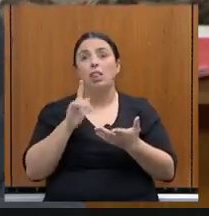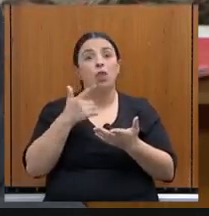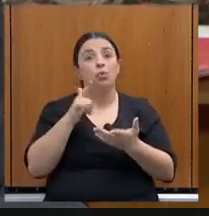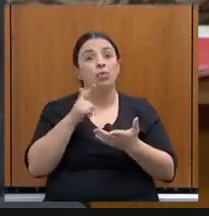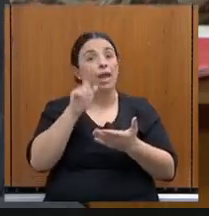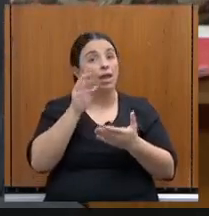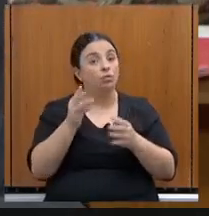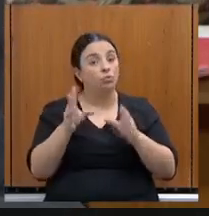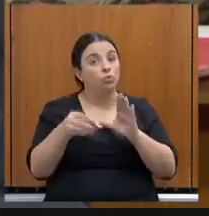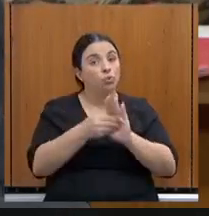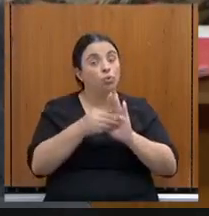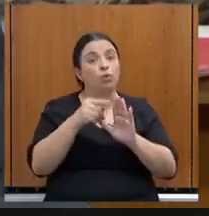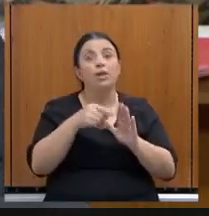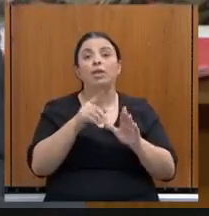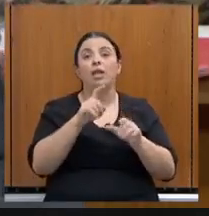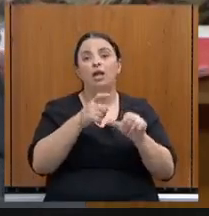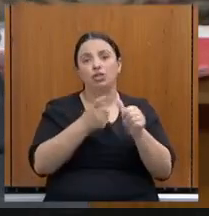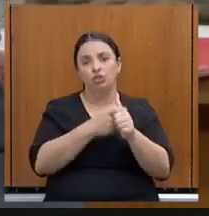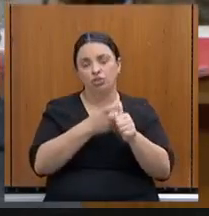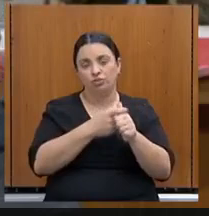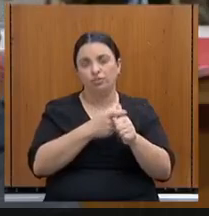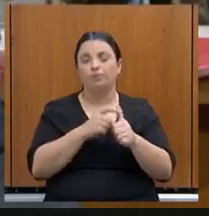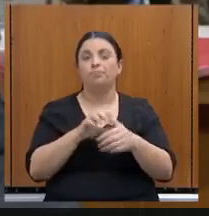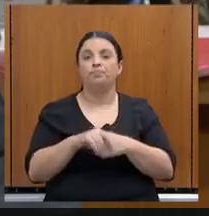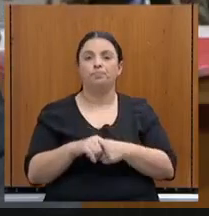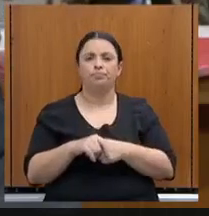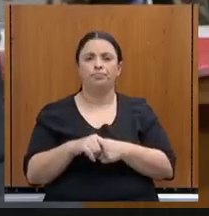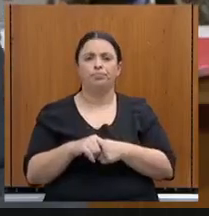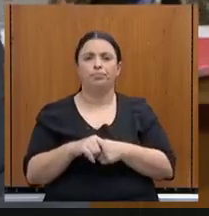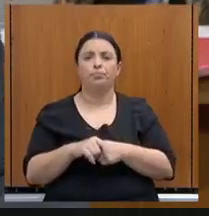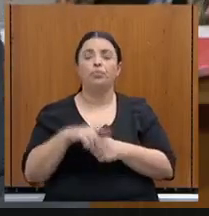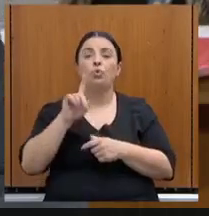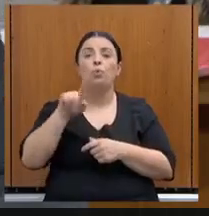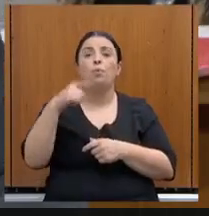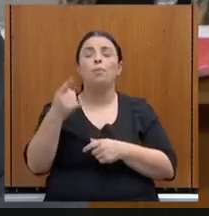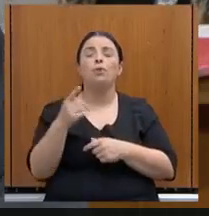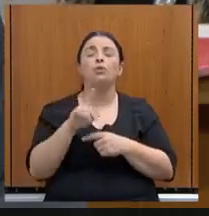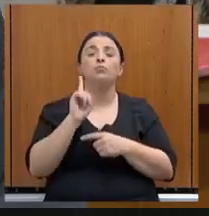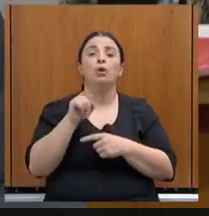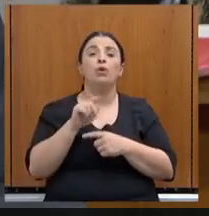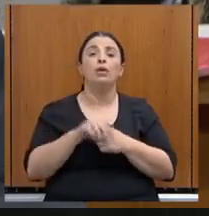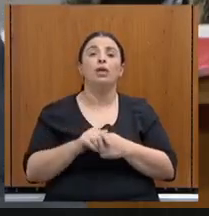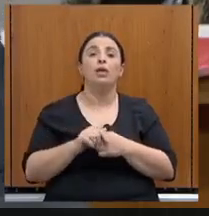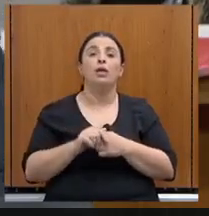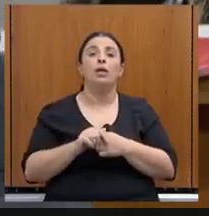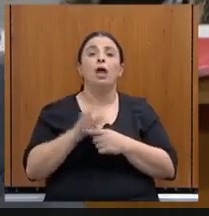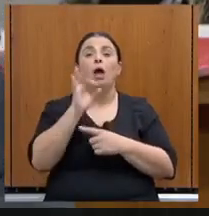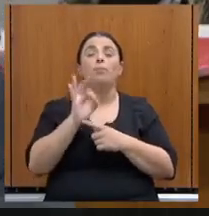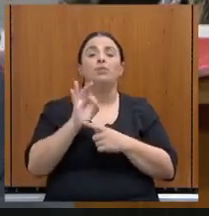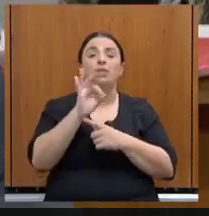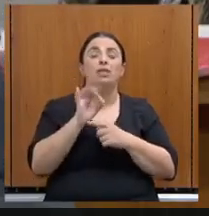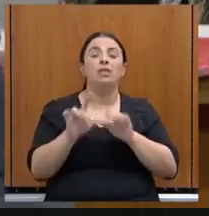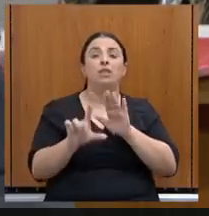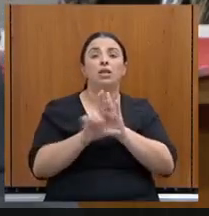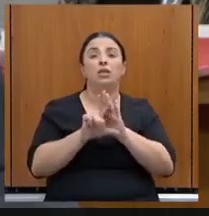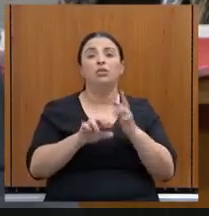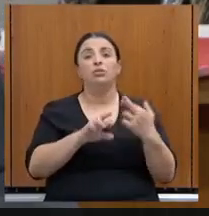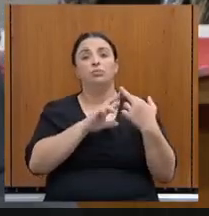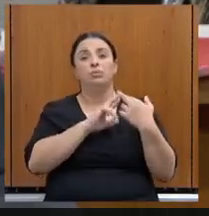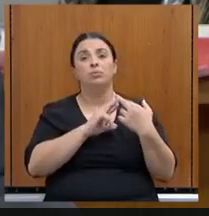do Estado. Aqui, o índice, o próximo é o índice da Lei de Responsabilidade Fiscal,